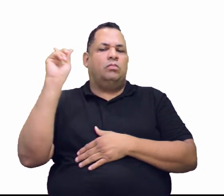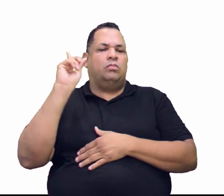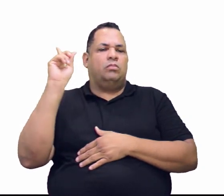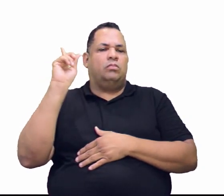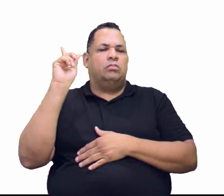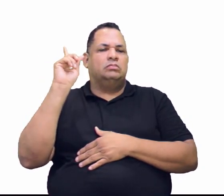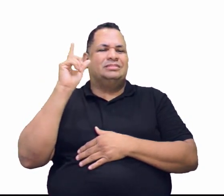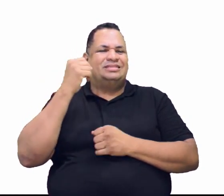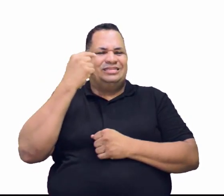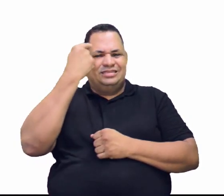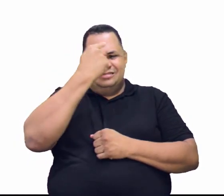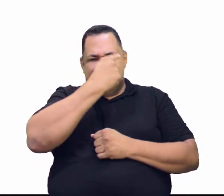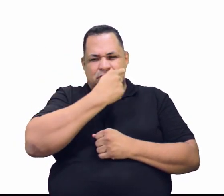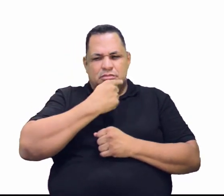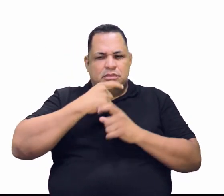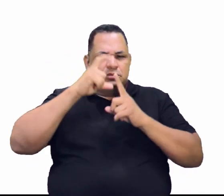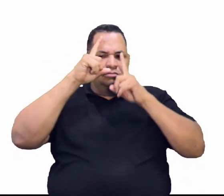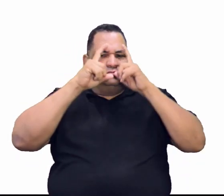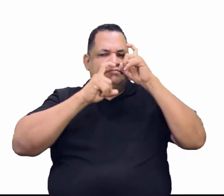Olha a expressão dele.